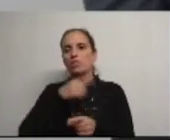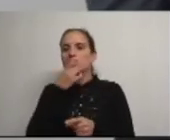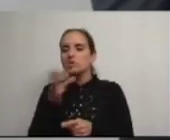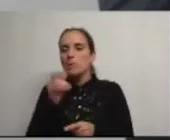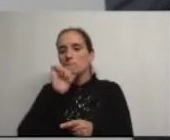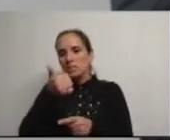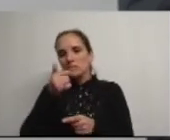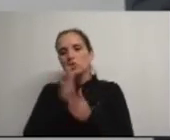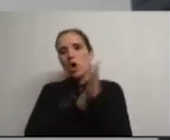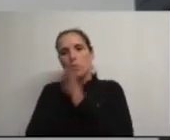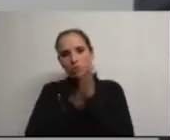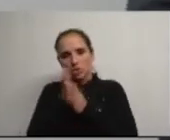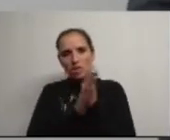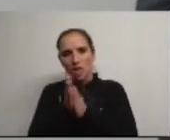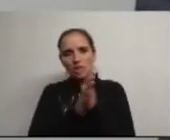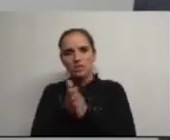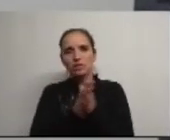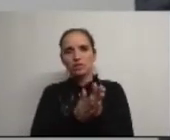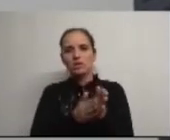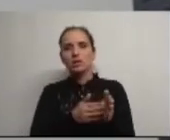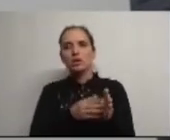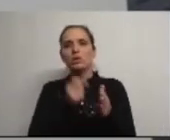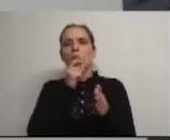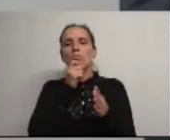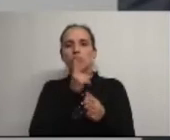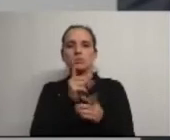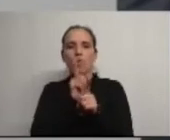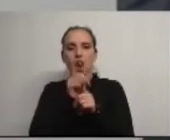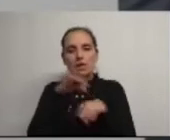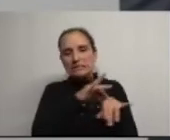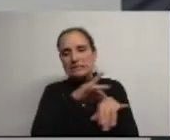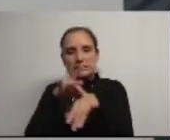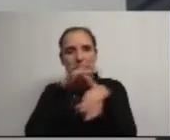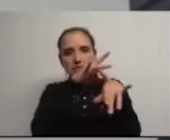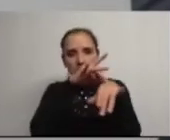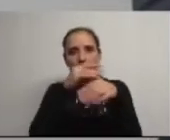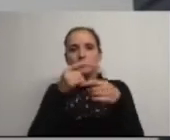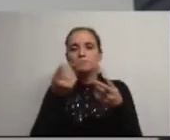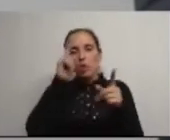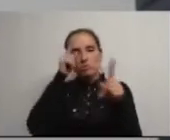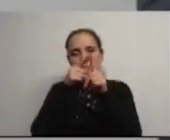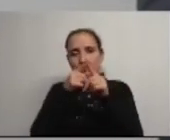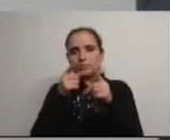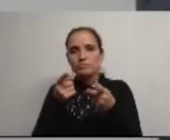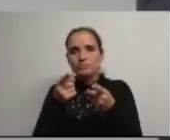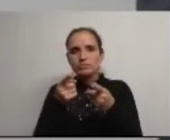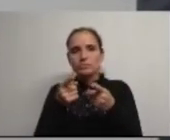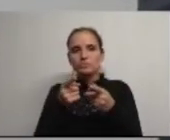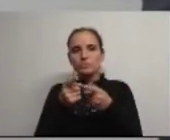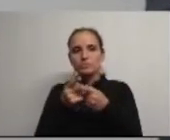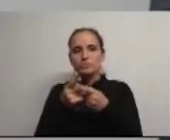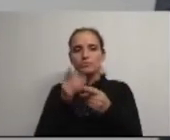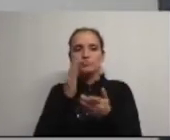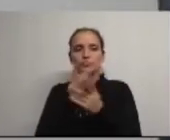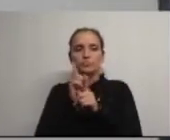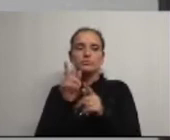perdemos a oportunidade de poder comandar os nossos destinos em grande parte para atendermos